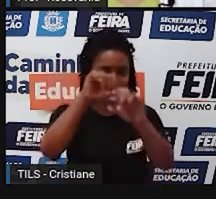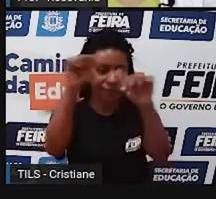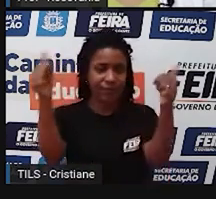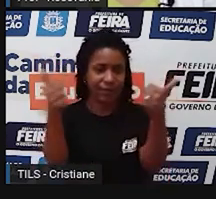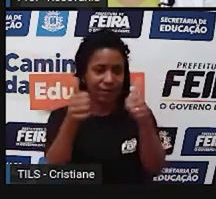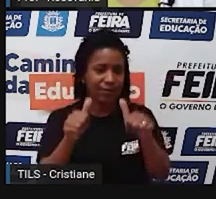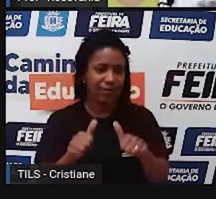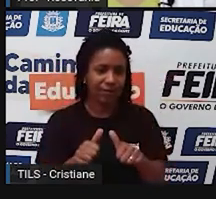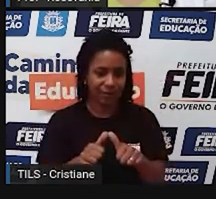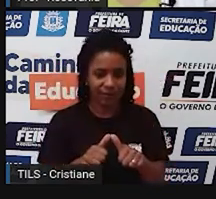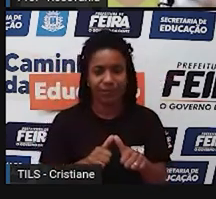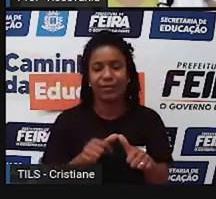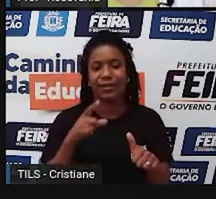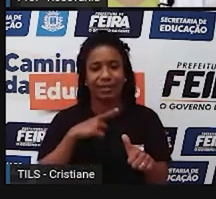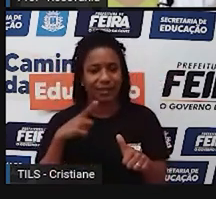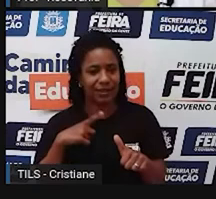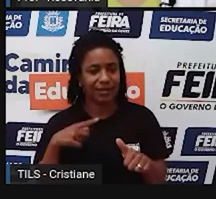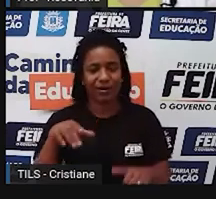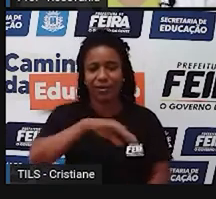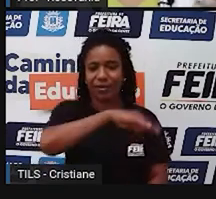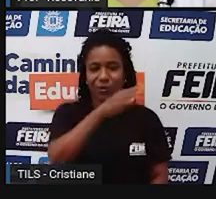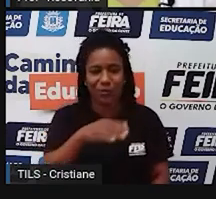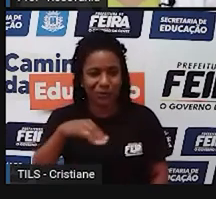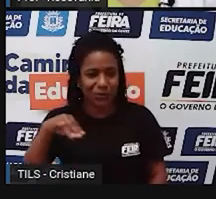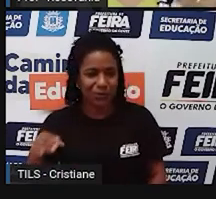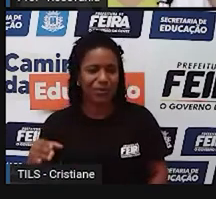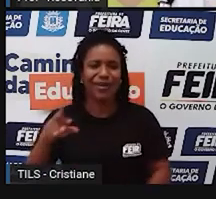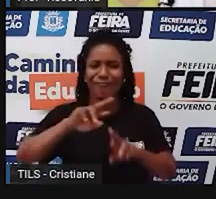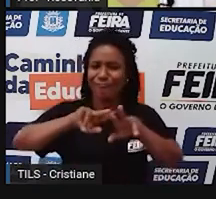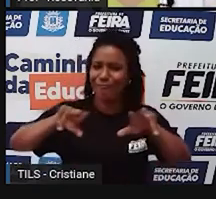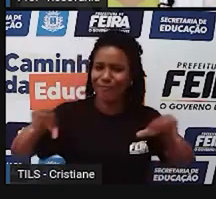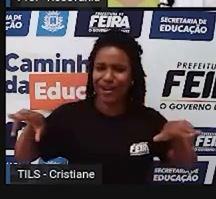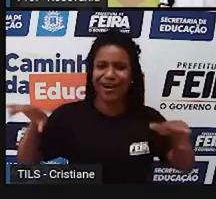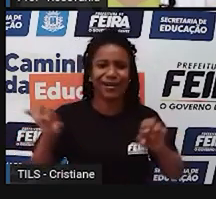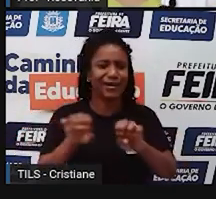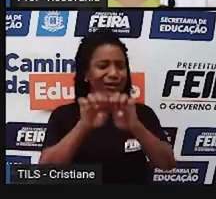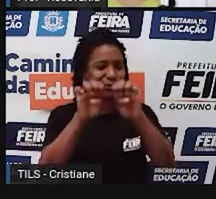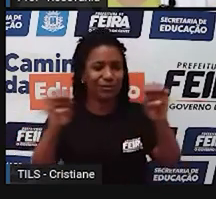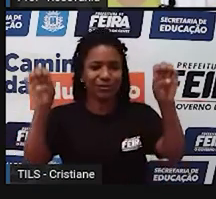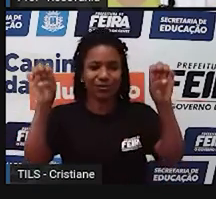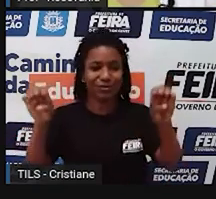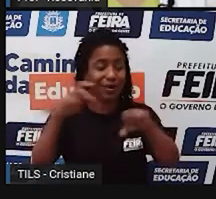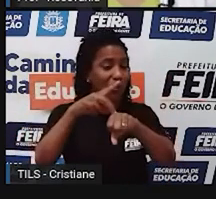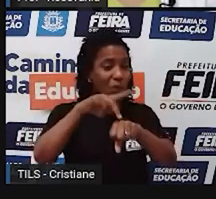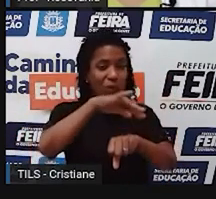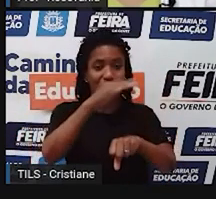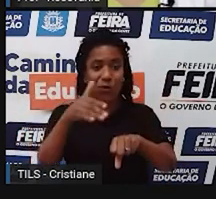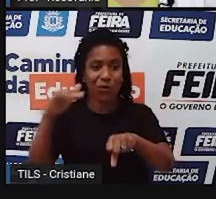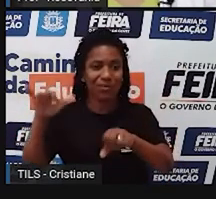muito comuns. Aí tem relevo, vegetação, hidrográfico, de solo, estrutura geológica, e assim, excessivamente.